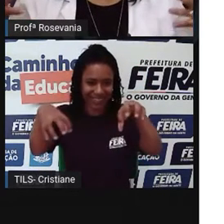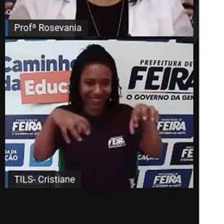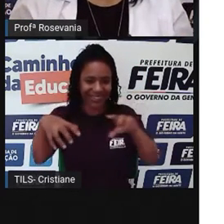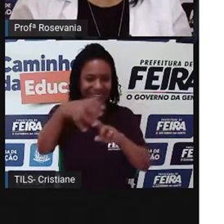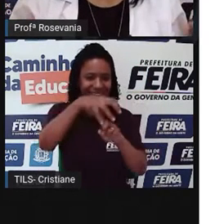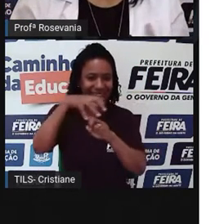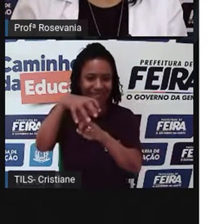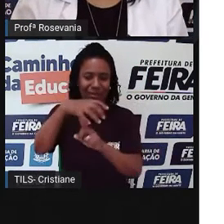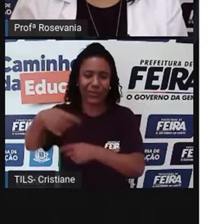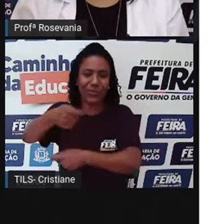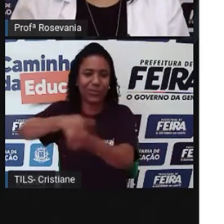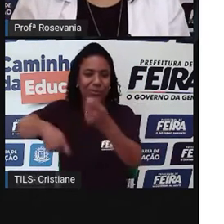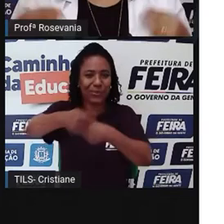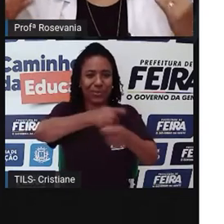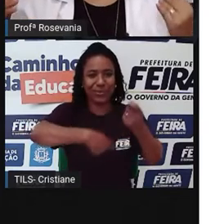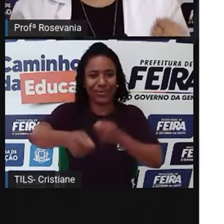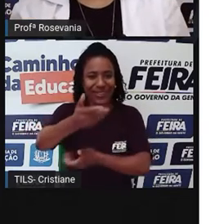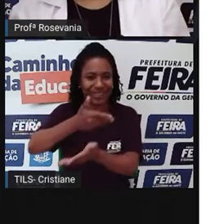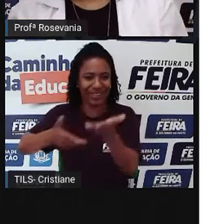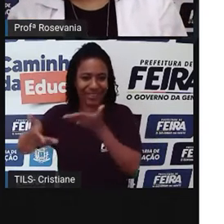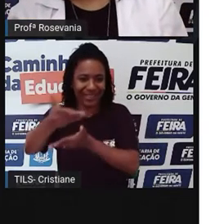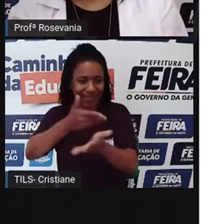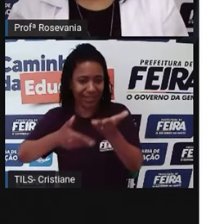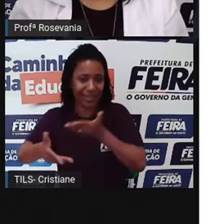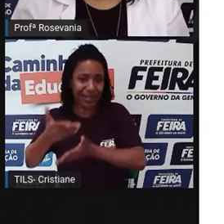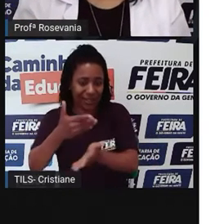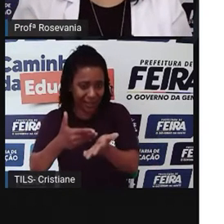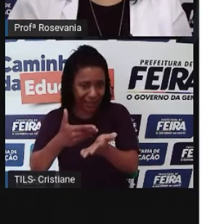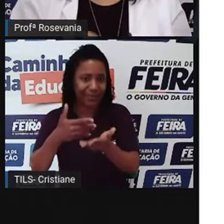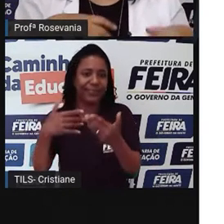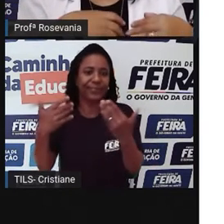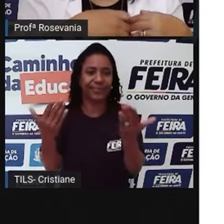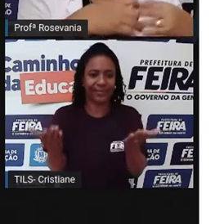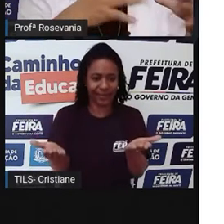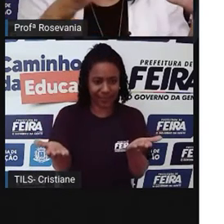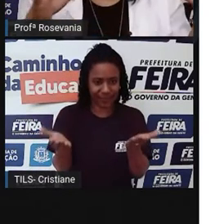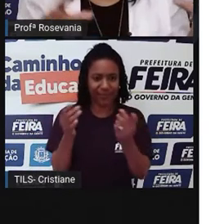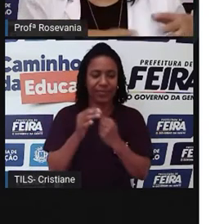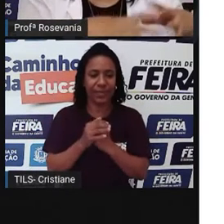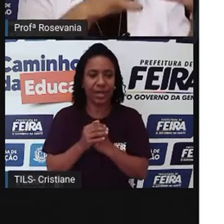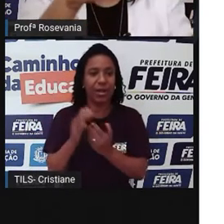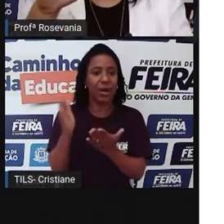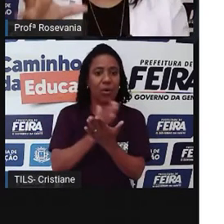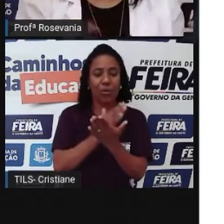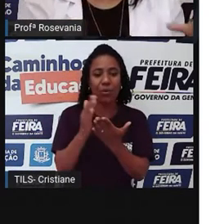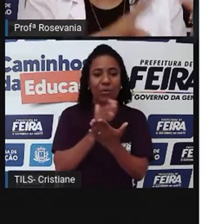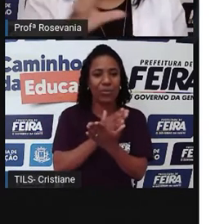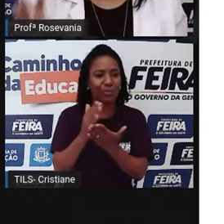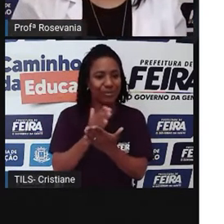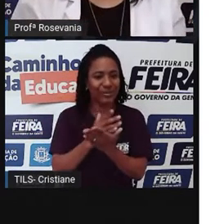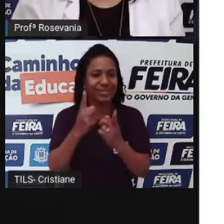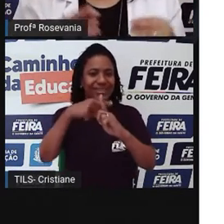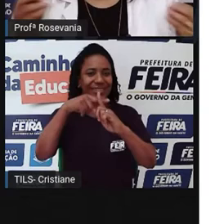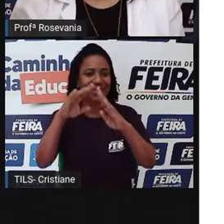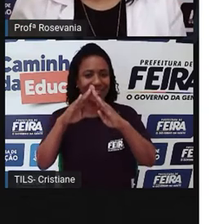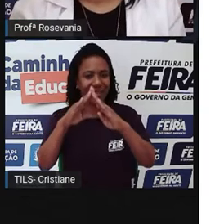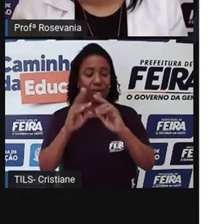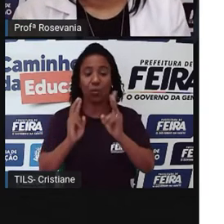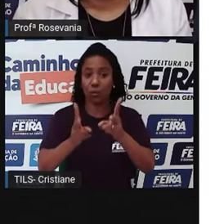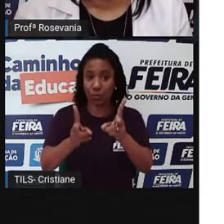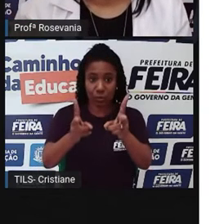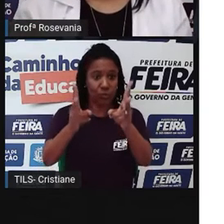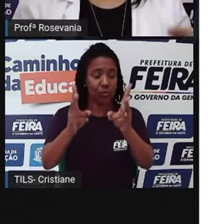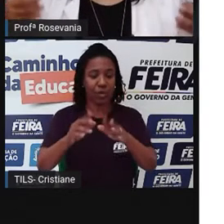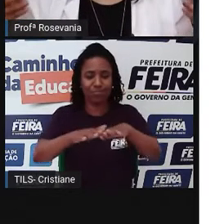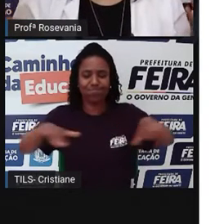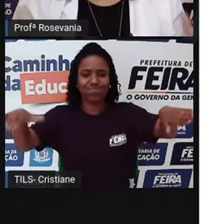Algumas festas religiosas até hoje mantêm essa tradição, né, que é aquela que a gente chama a quermesse ali do lado, né, com aquela venda de